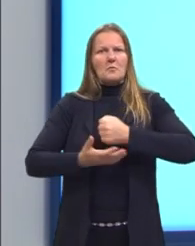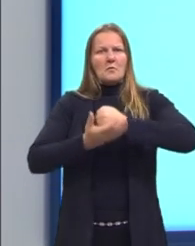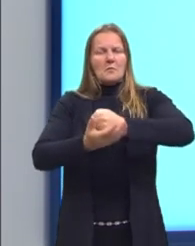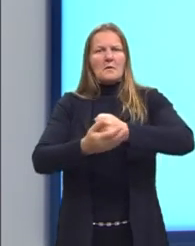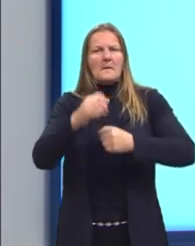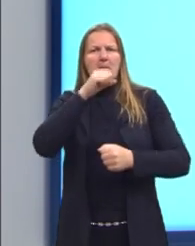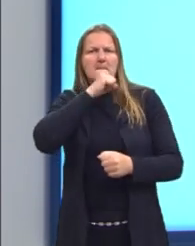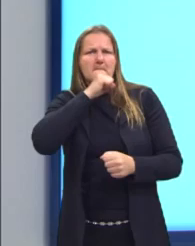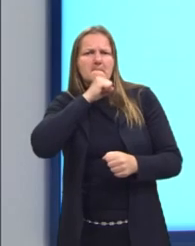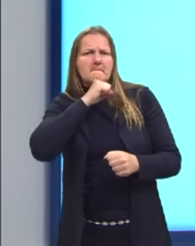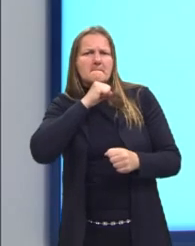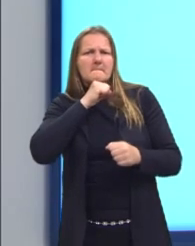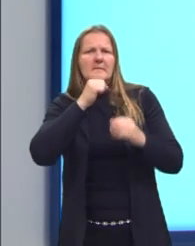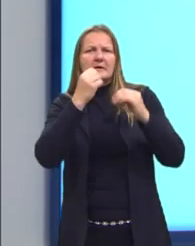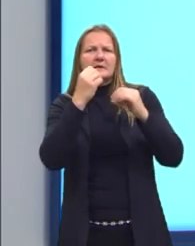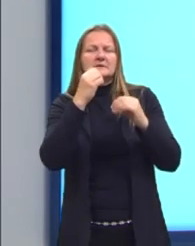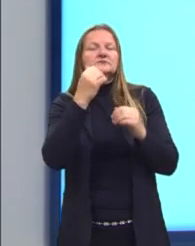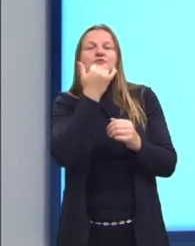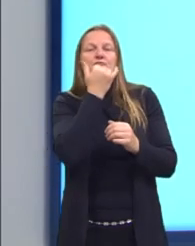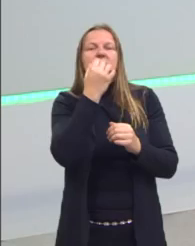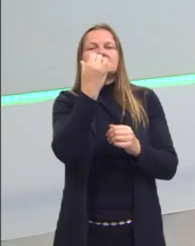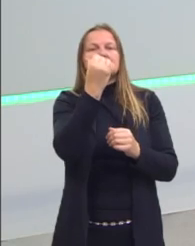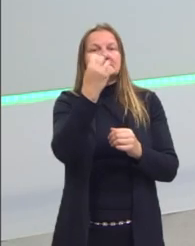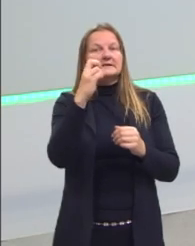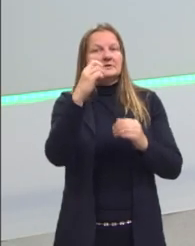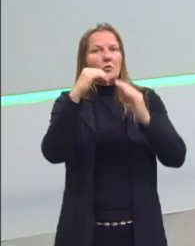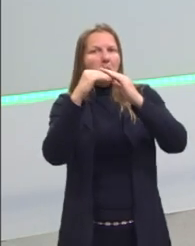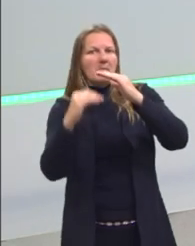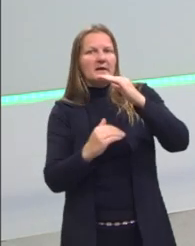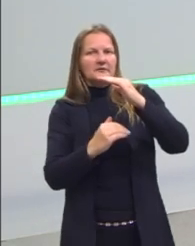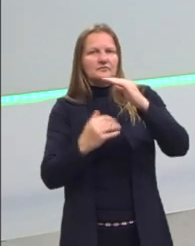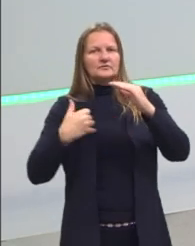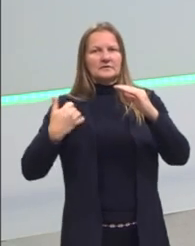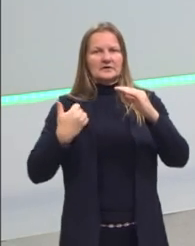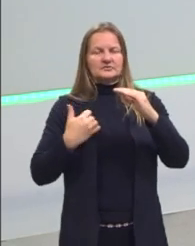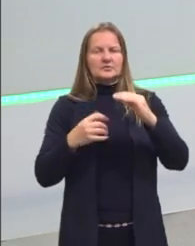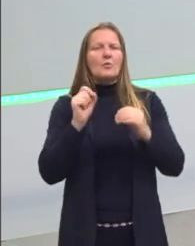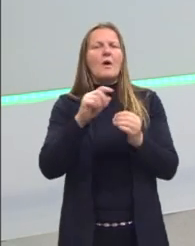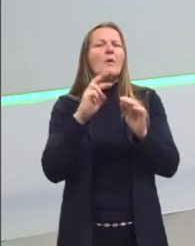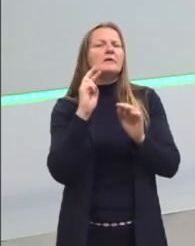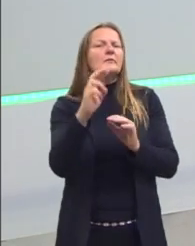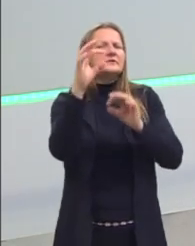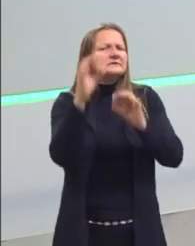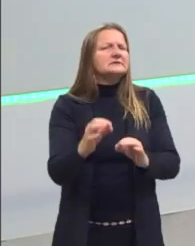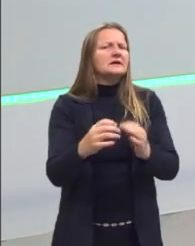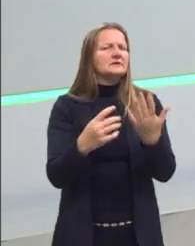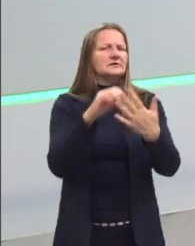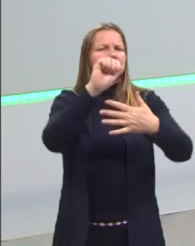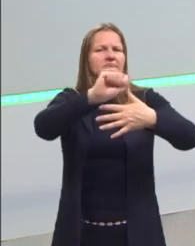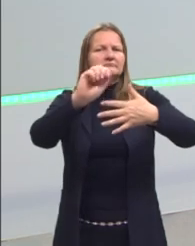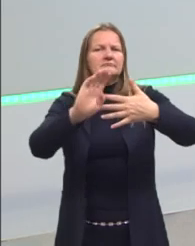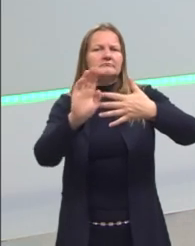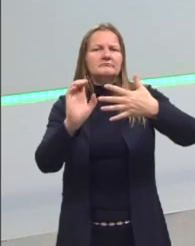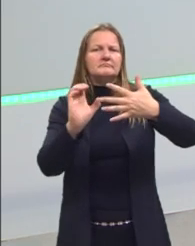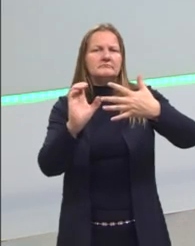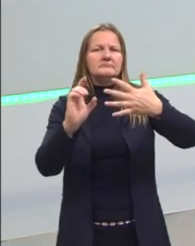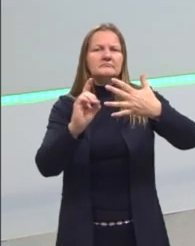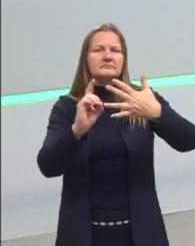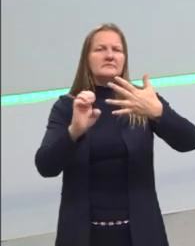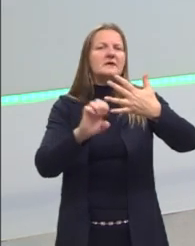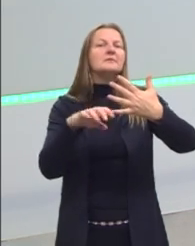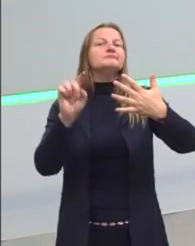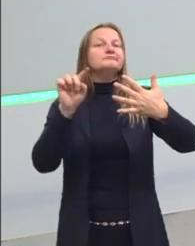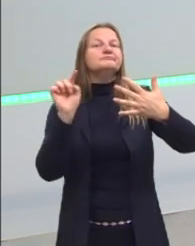da população abaixo dos 65 anos. Qual seria a nossa resposta correta aqui? Pensando que estamos